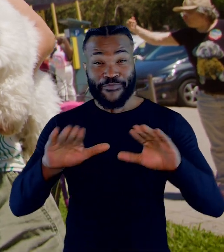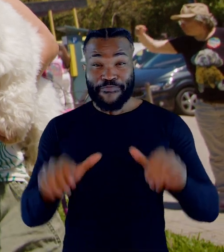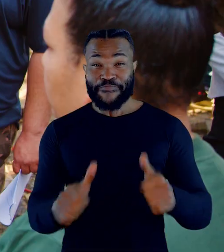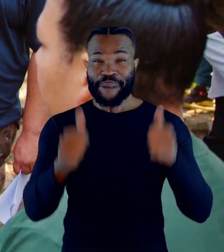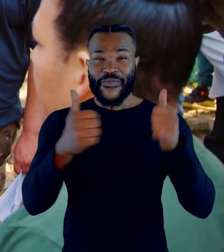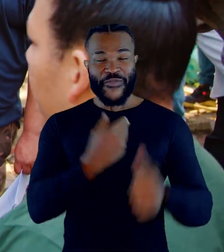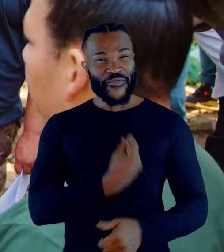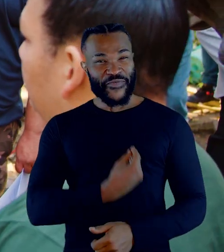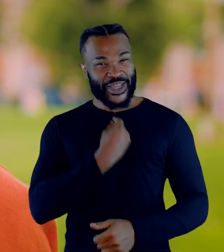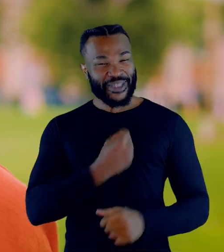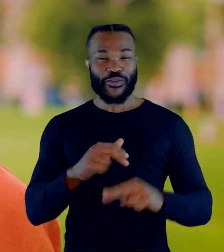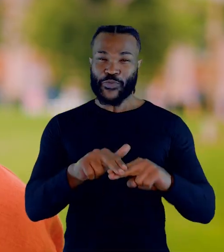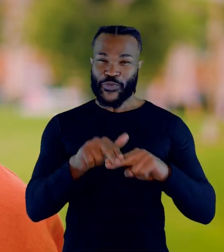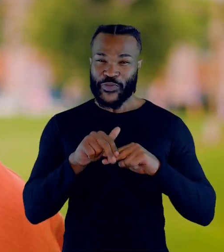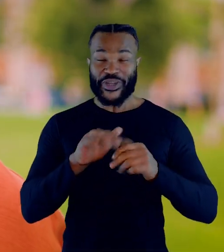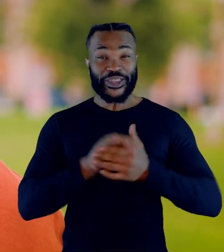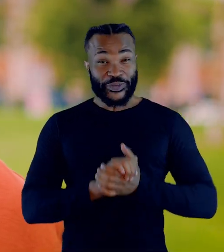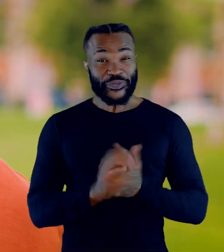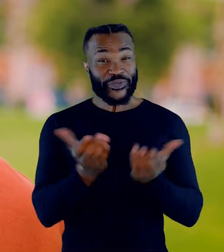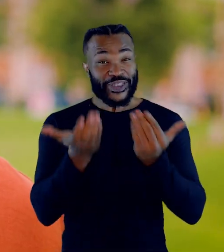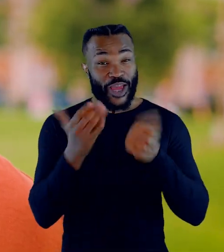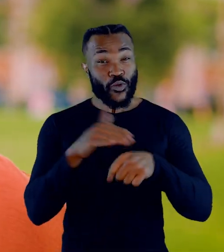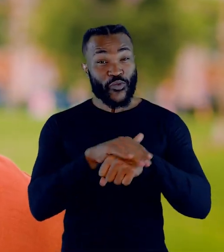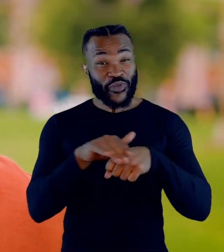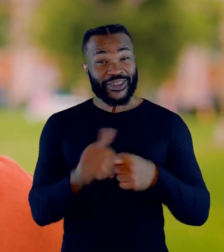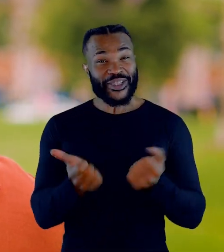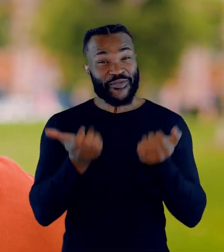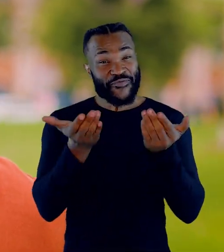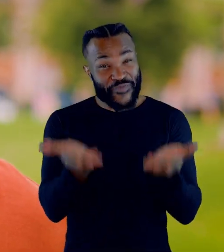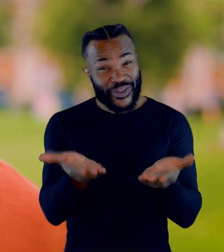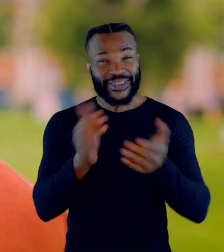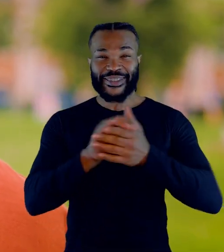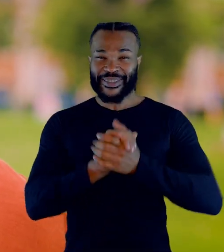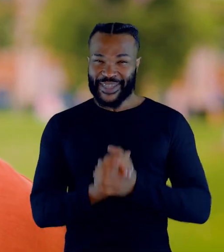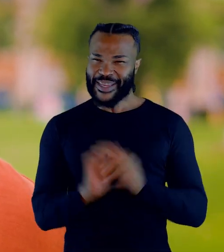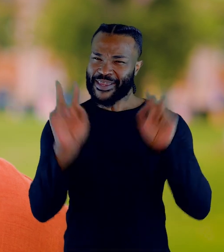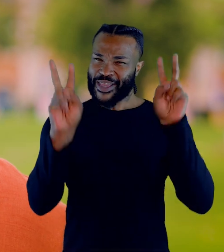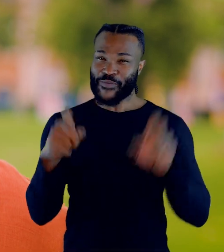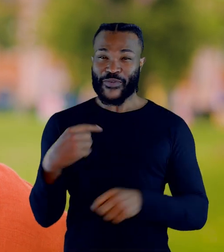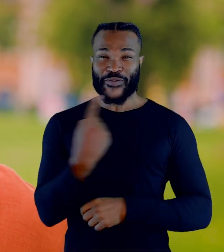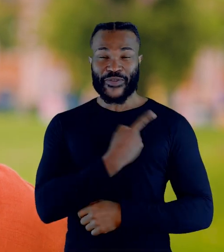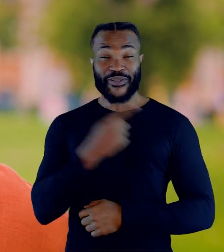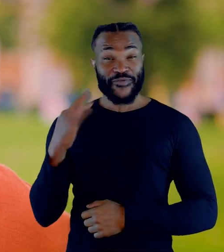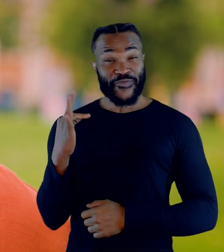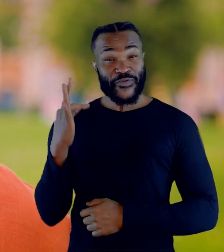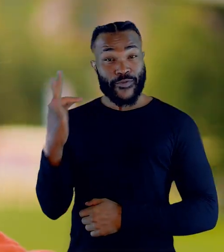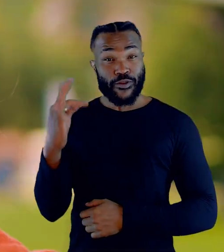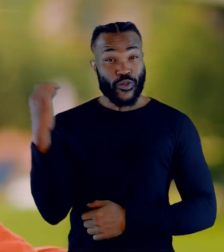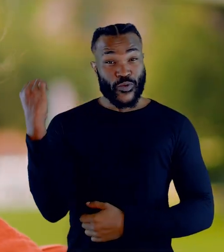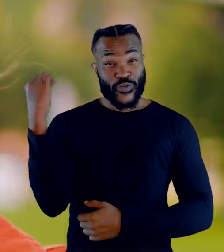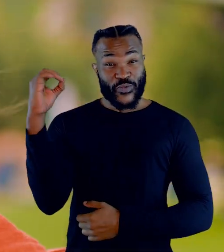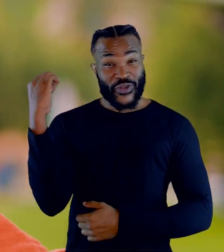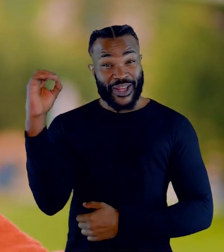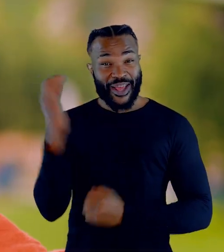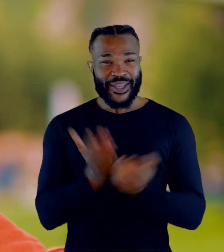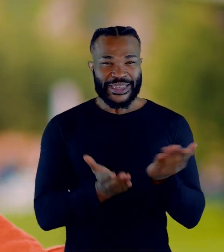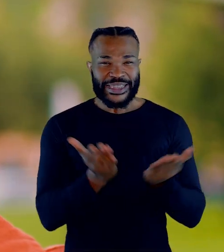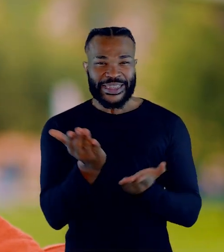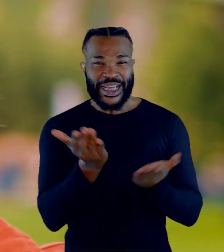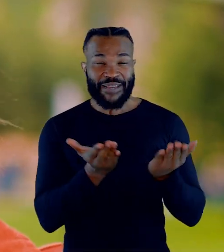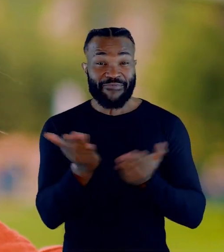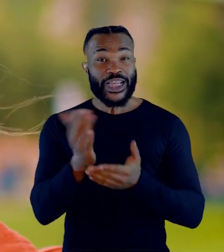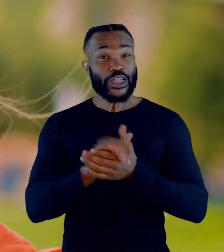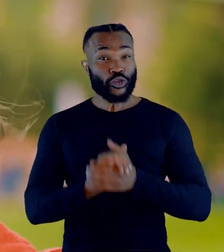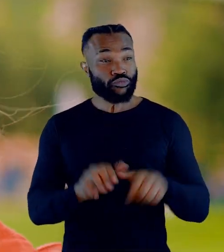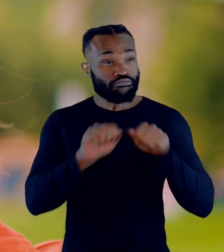uma cidade melhor para se viver. E é por isso que eu quero falar diretamente para ti sobre o nosso futuro. Uma Porto Alegre, de um